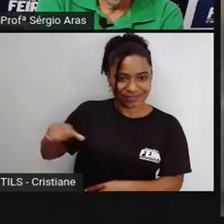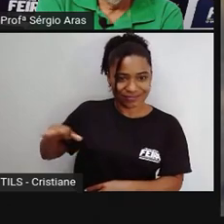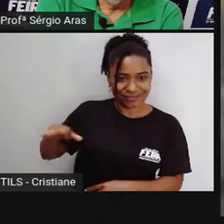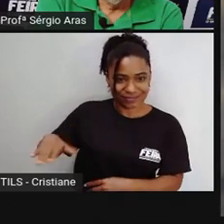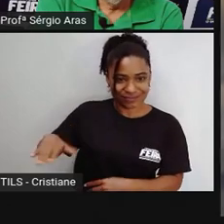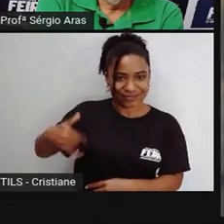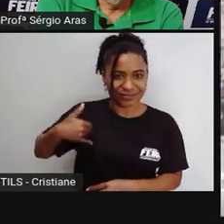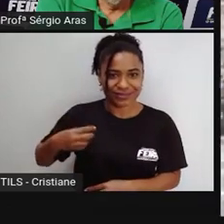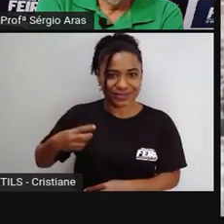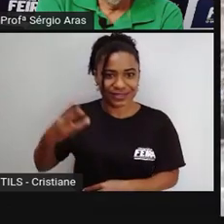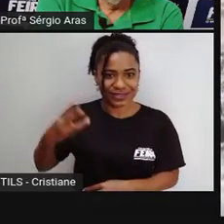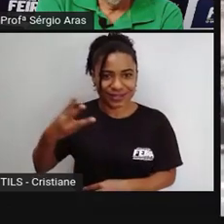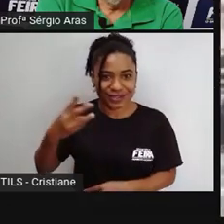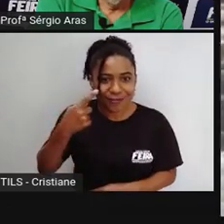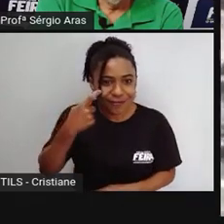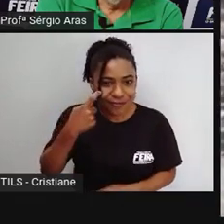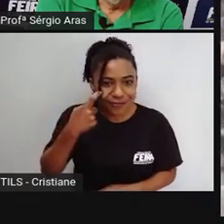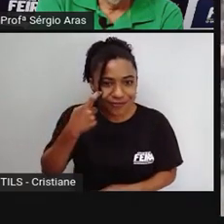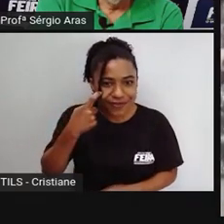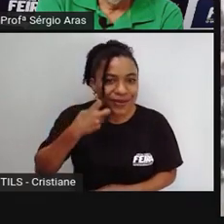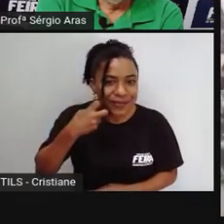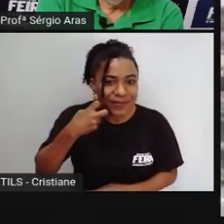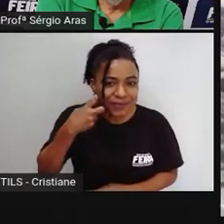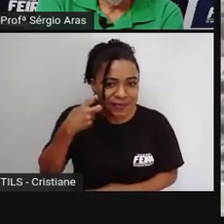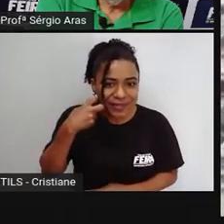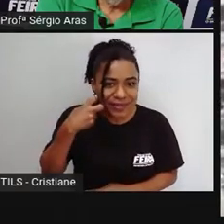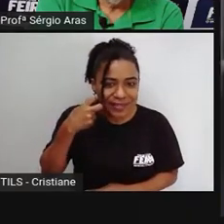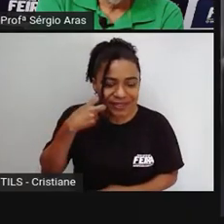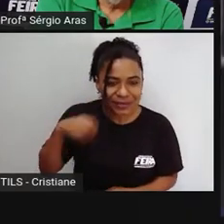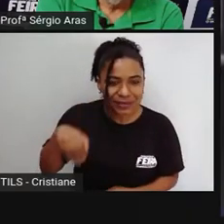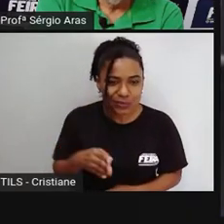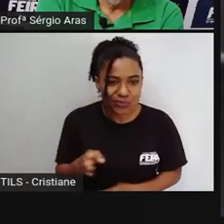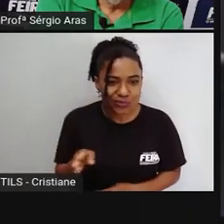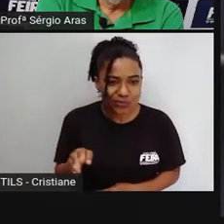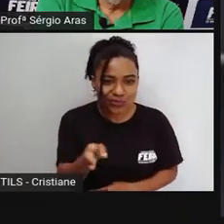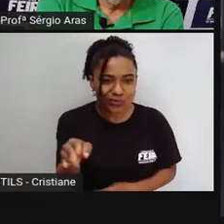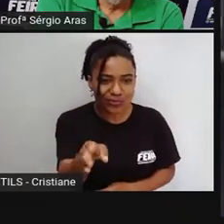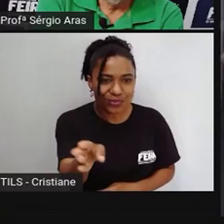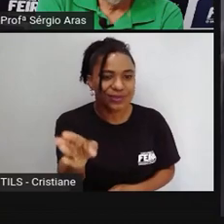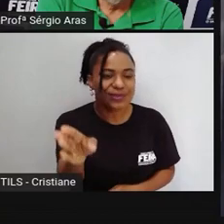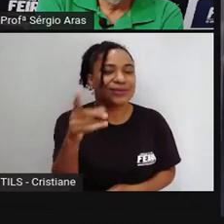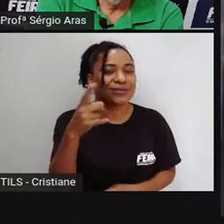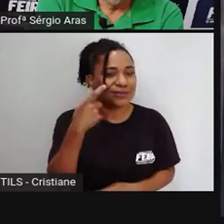peixes da lagoa o pezinho dele todo sujo de lama é assim todo dia todo dia